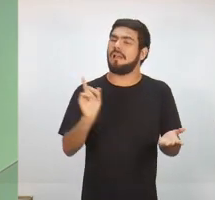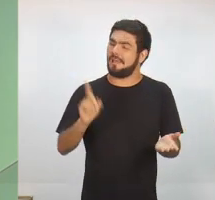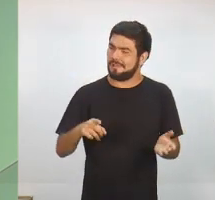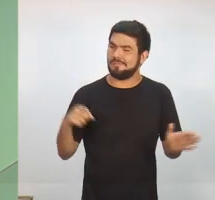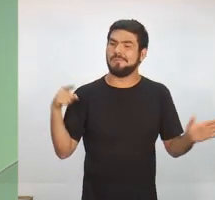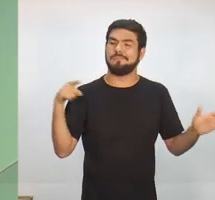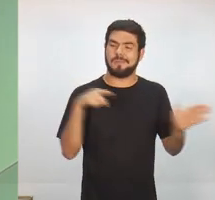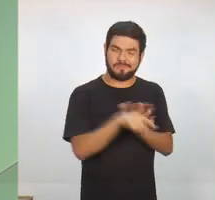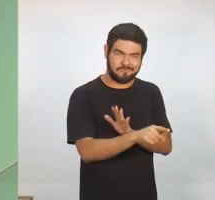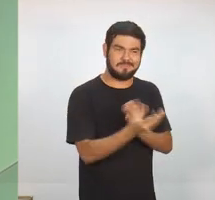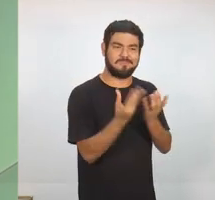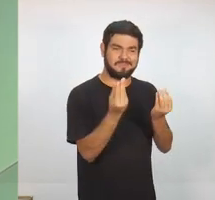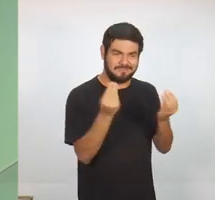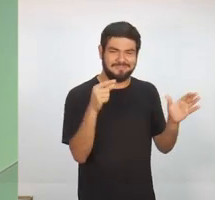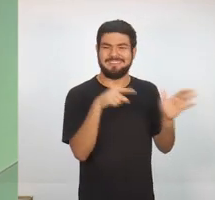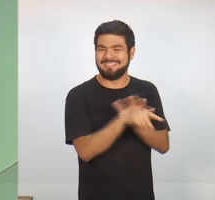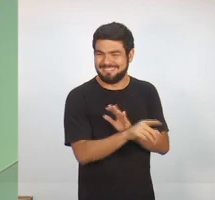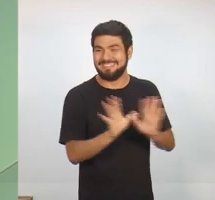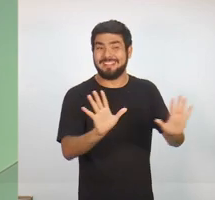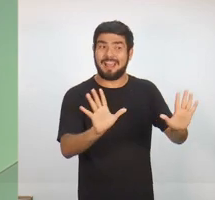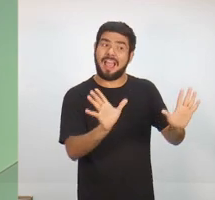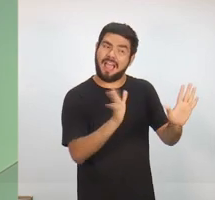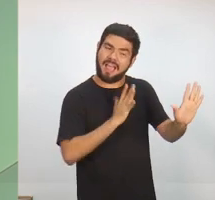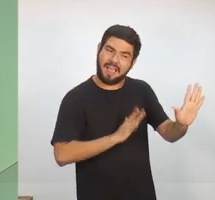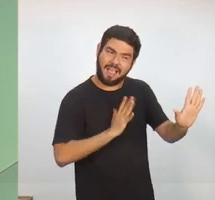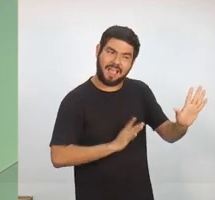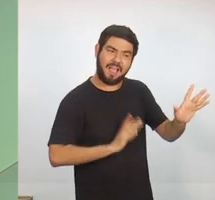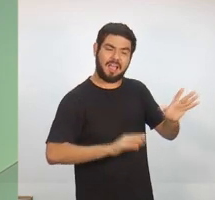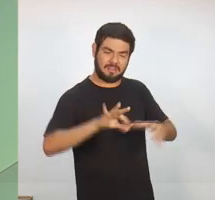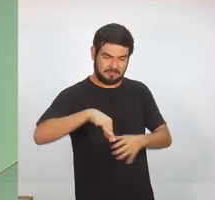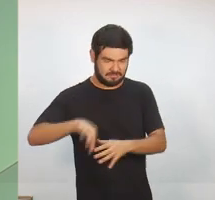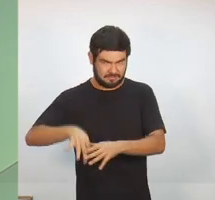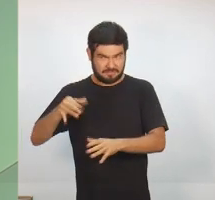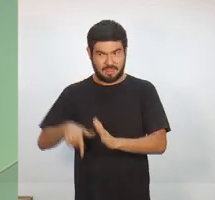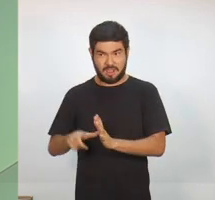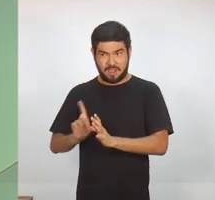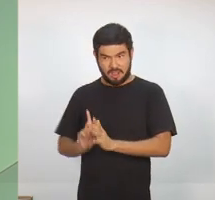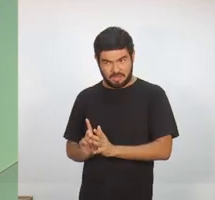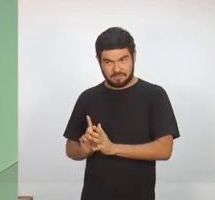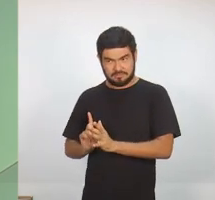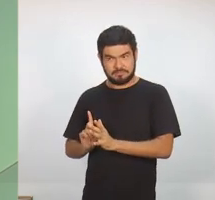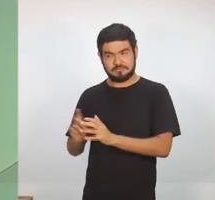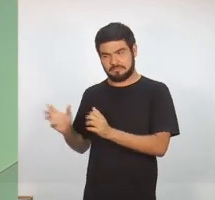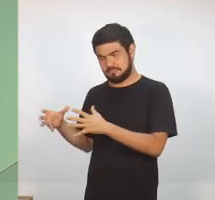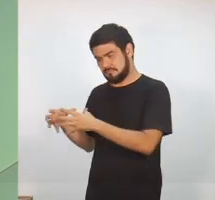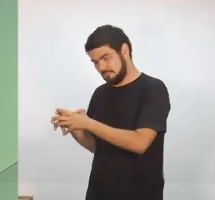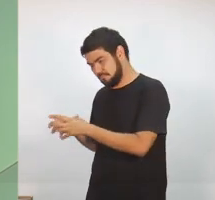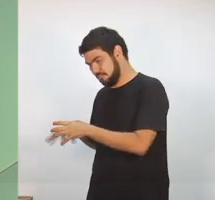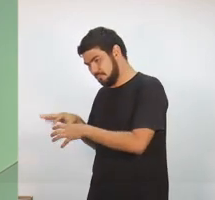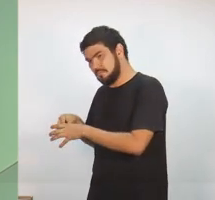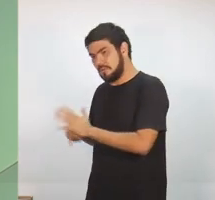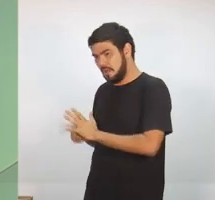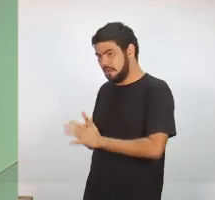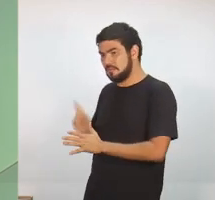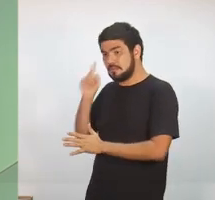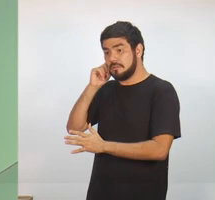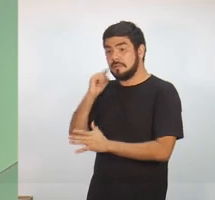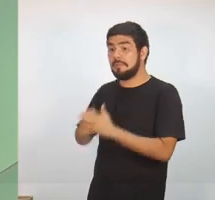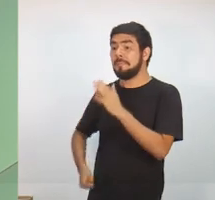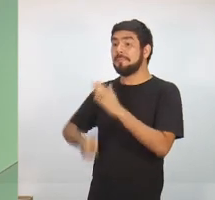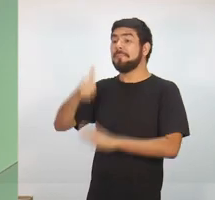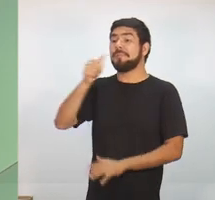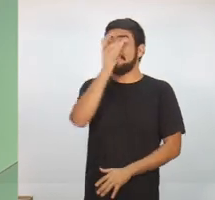desdobra em muitas. De acordo com a ordem de sorteio dos assessores, que acompanhou junto com a nossa equipe um pouco mais cedo, o primeiro